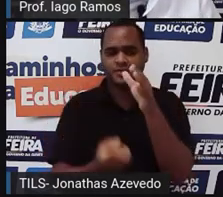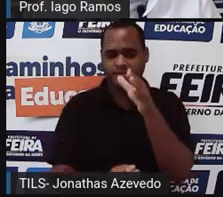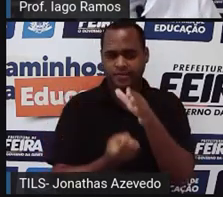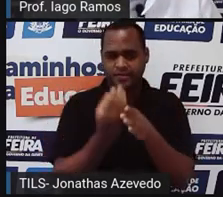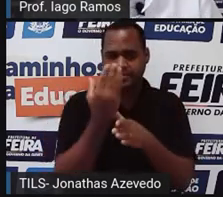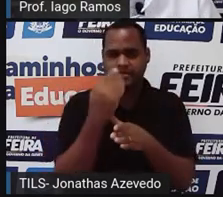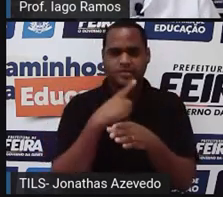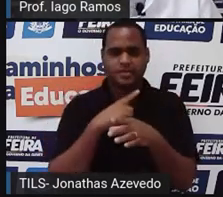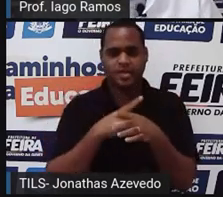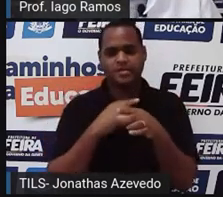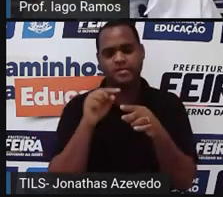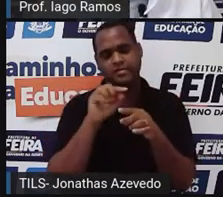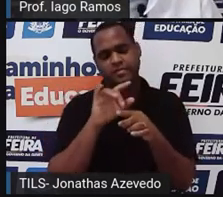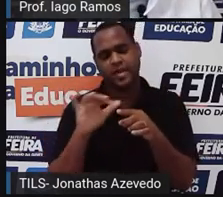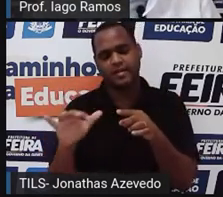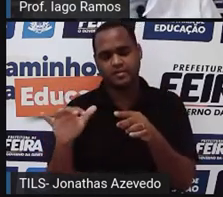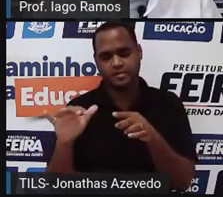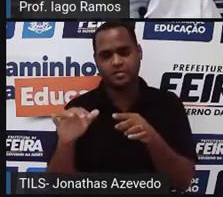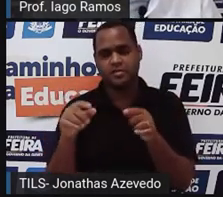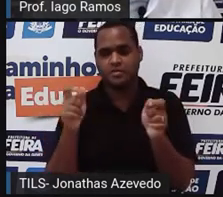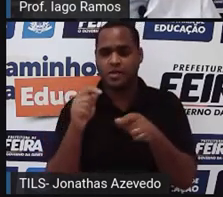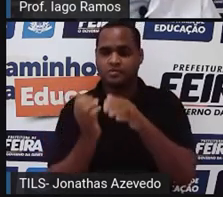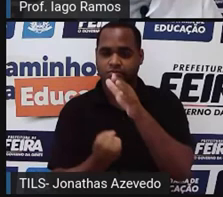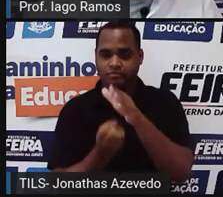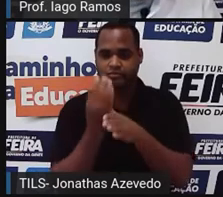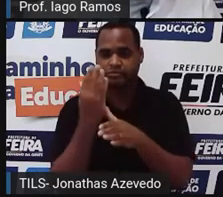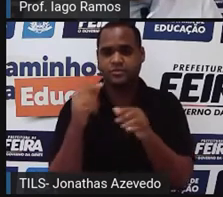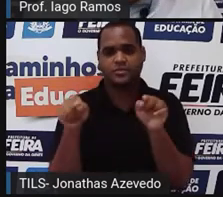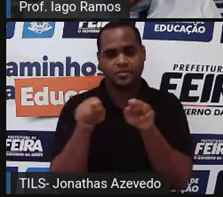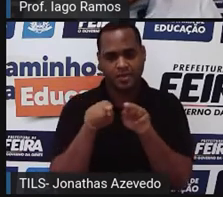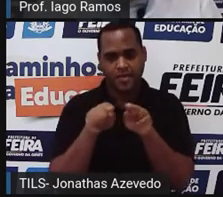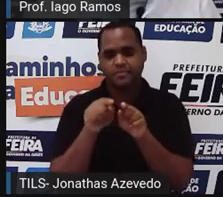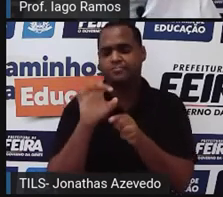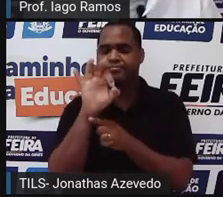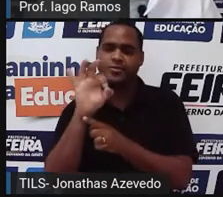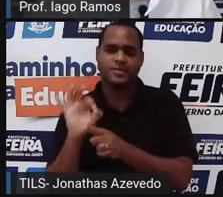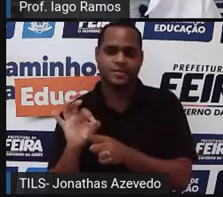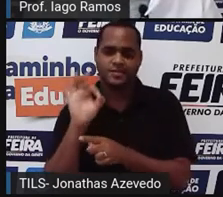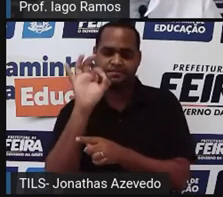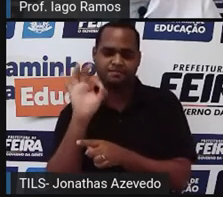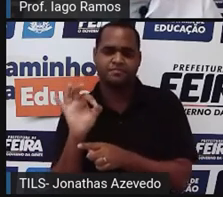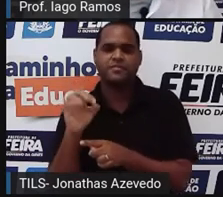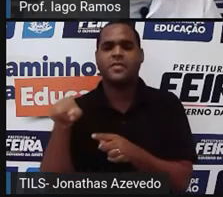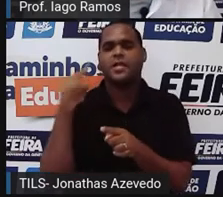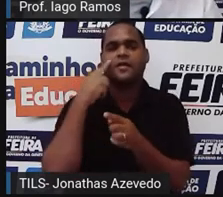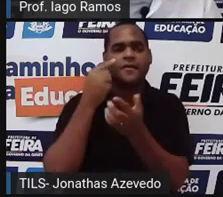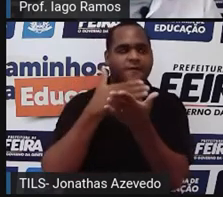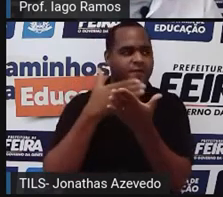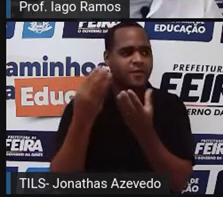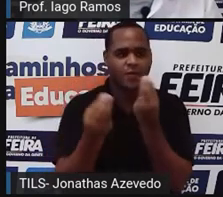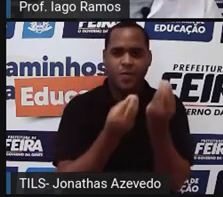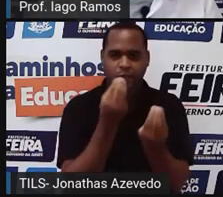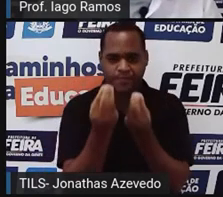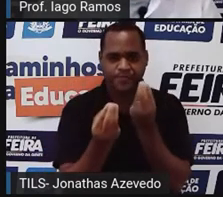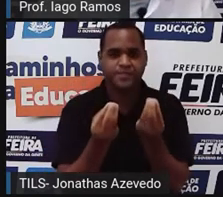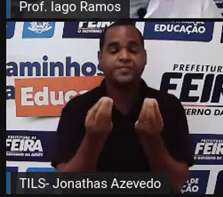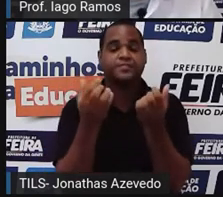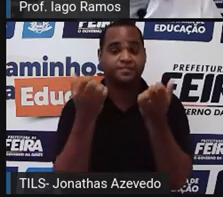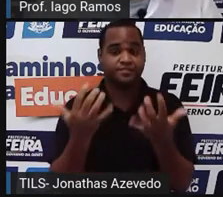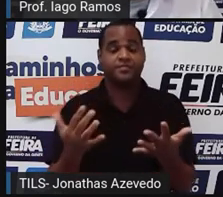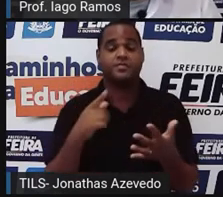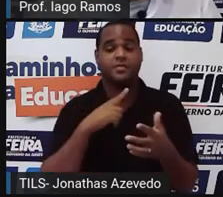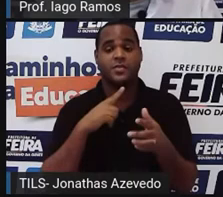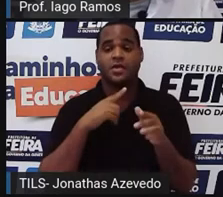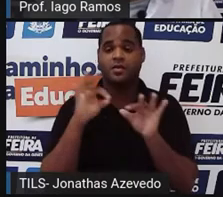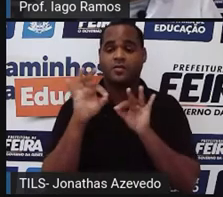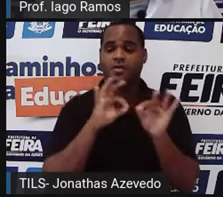decimal e fazer surgir uma porcentagem, tá? Então, como é que a gente faz isso? Olha só. A